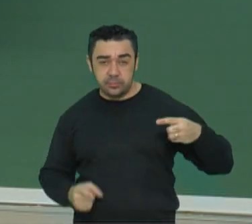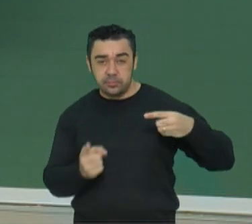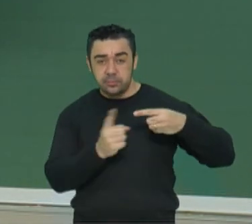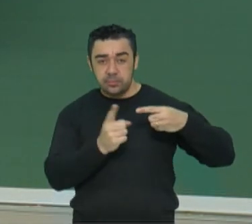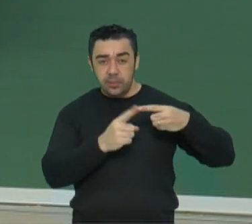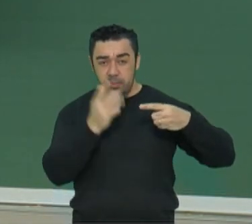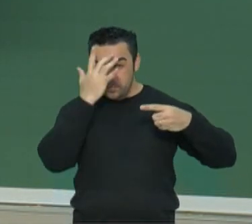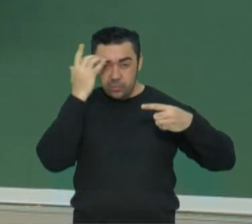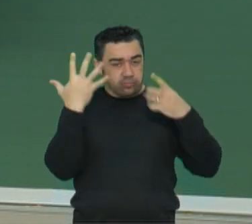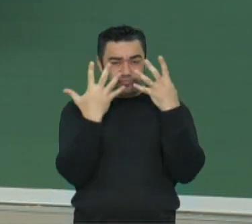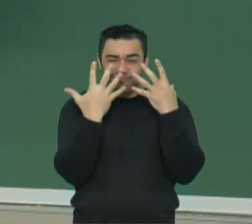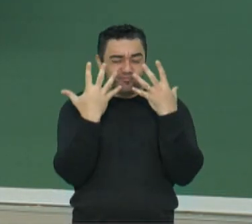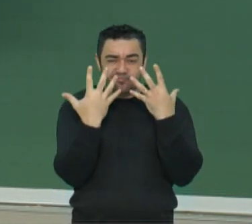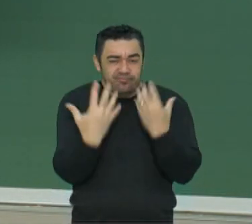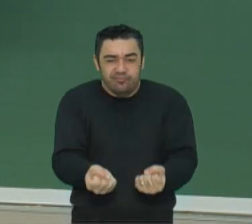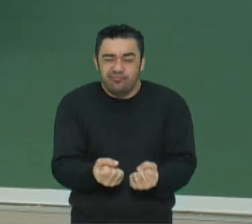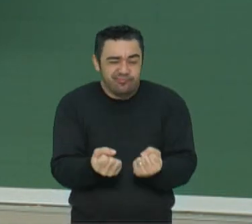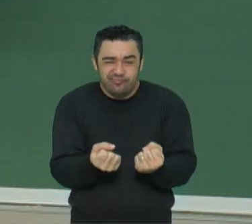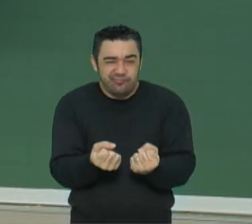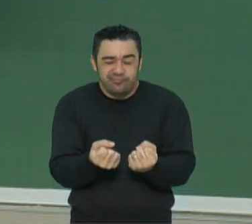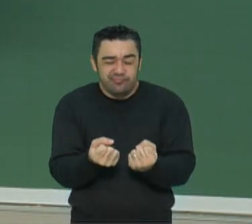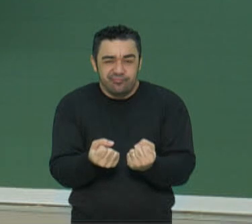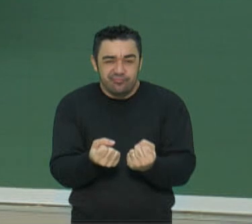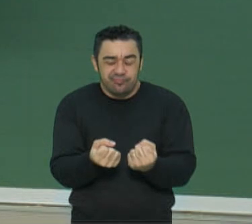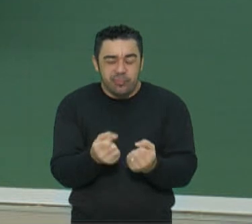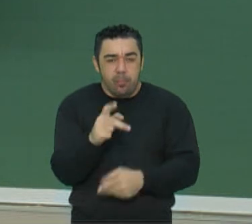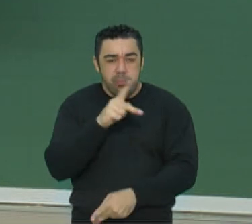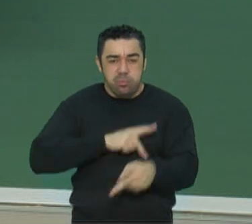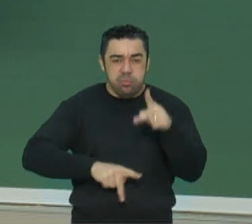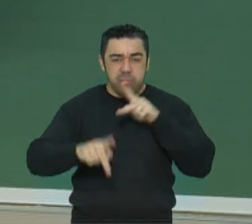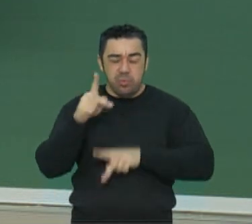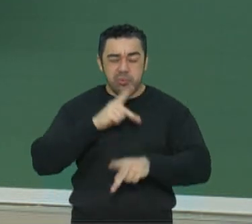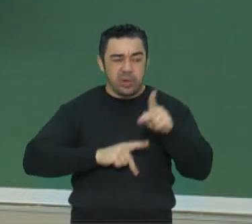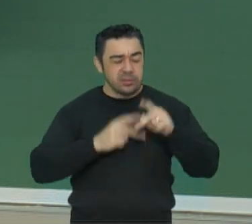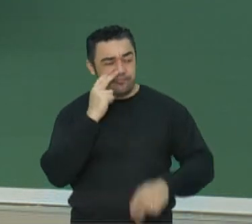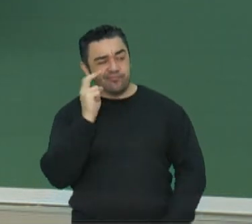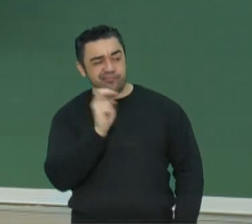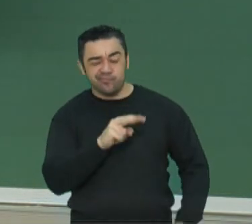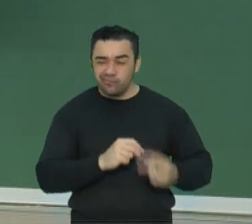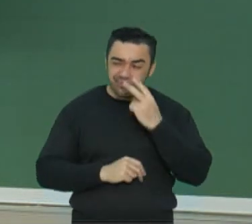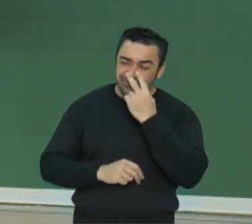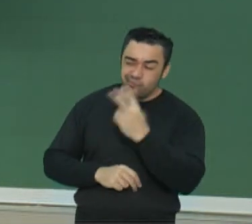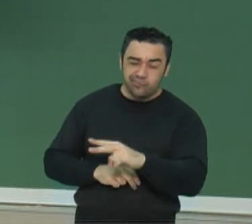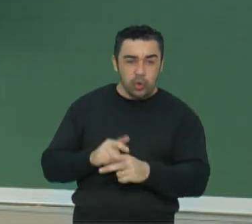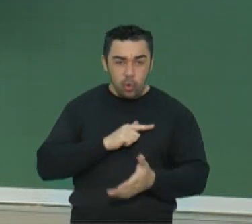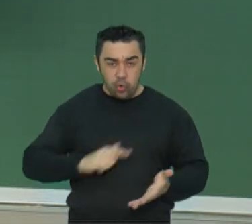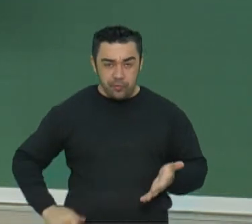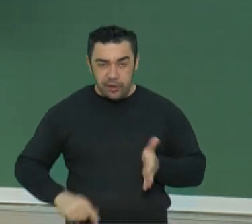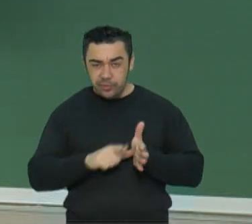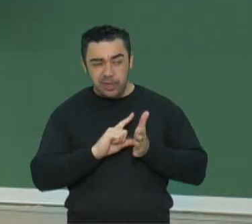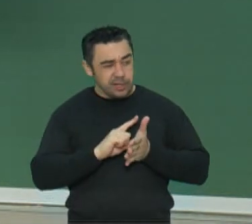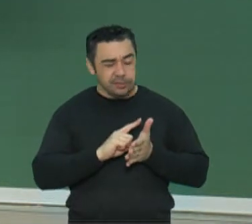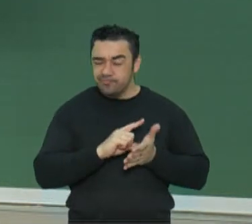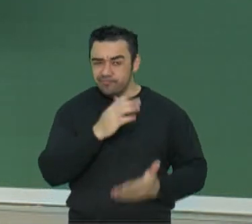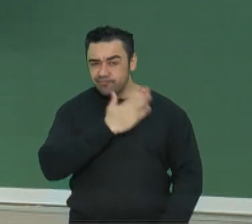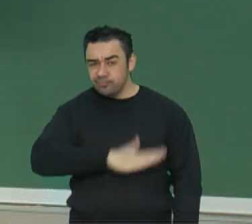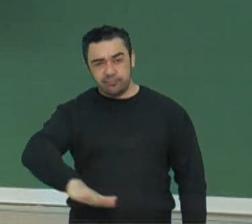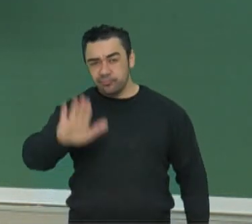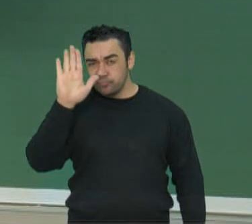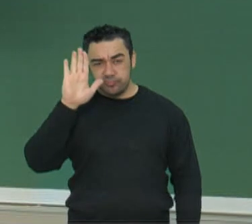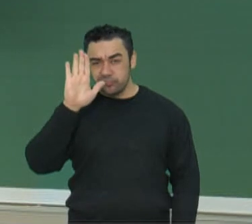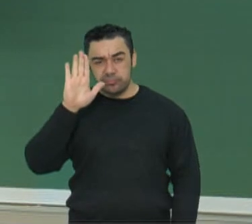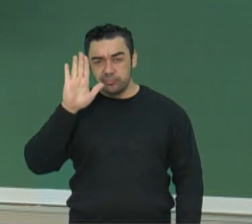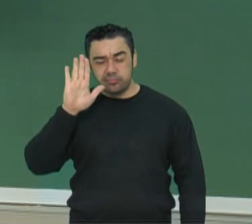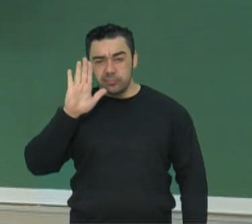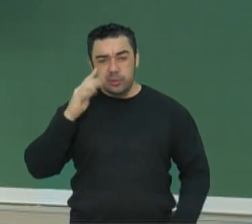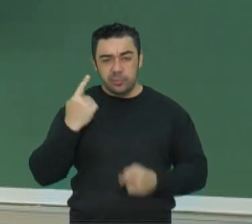Descontentamento social. Essa população que estava descontente com os governos que estavam no poder, com os líderes